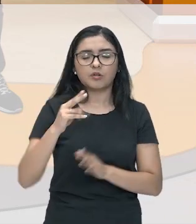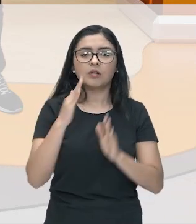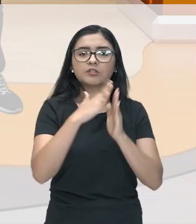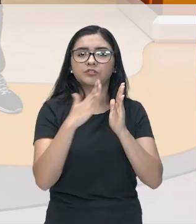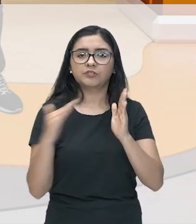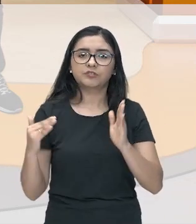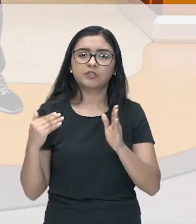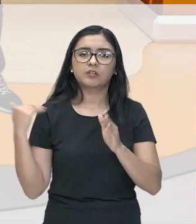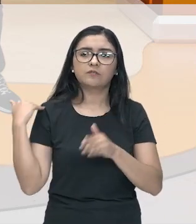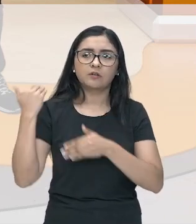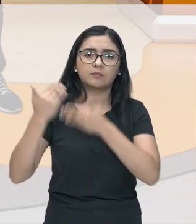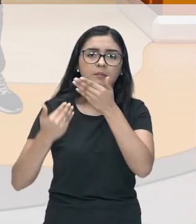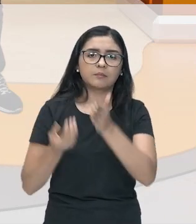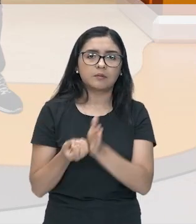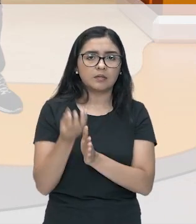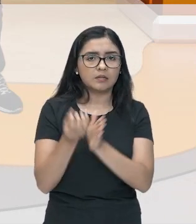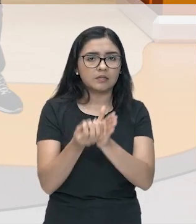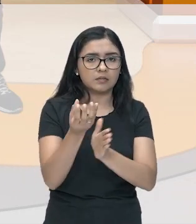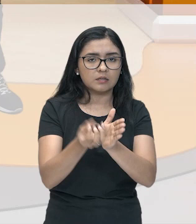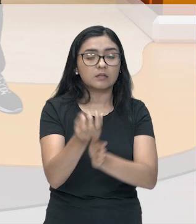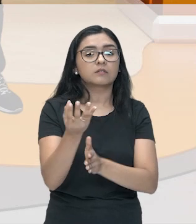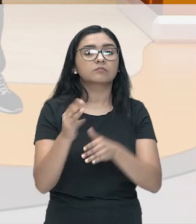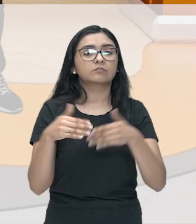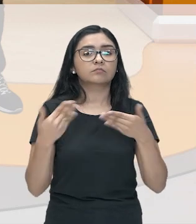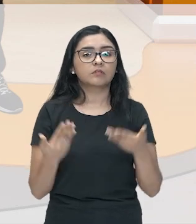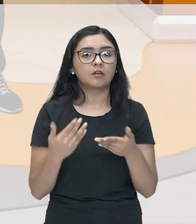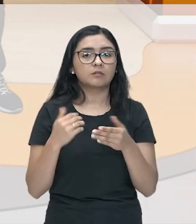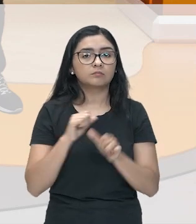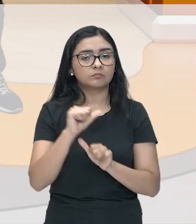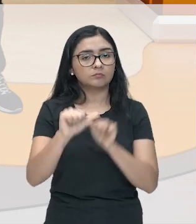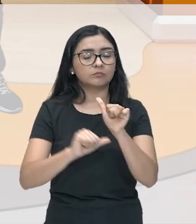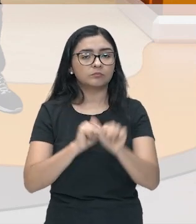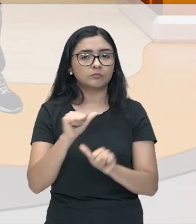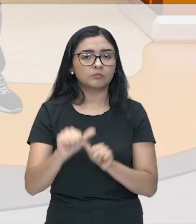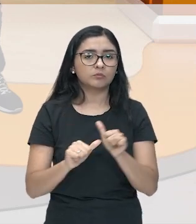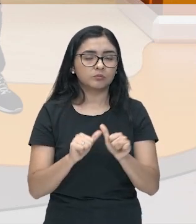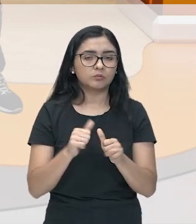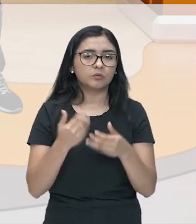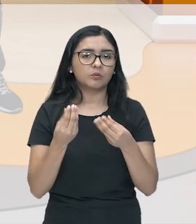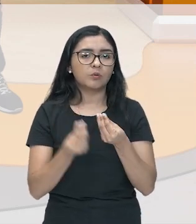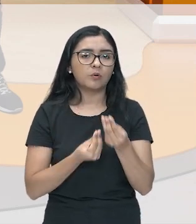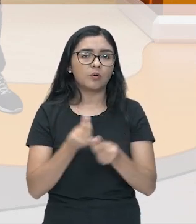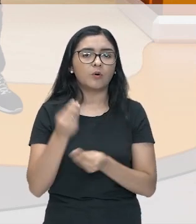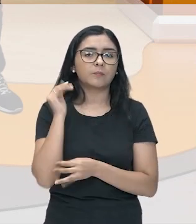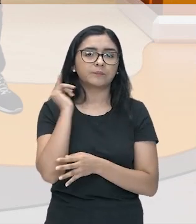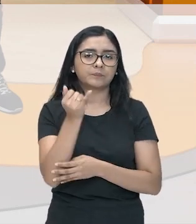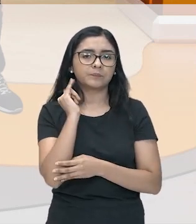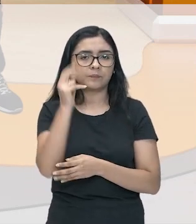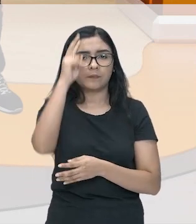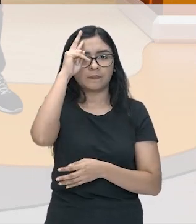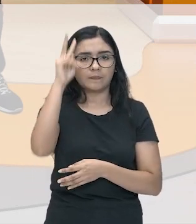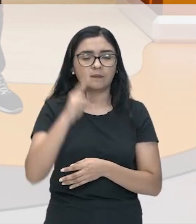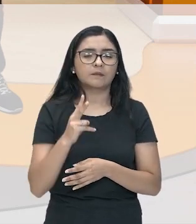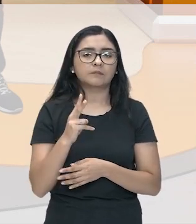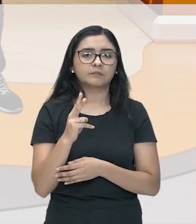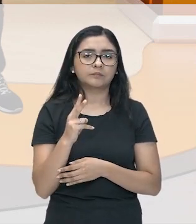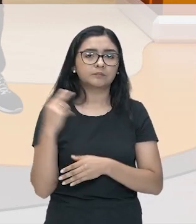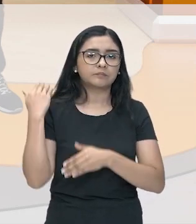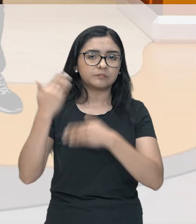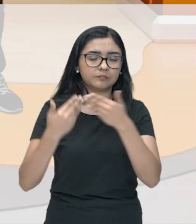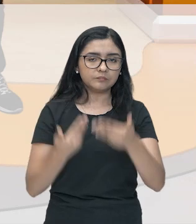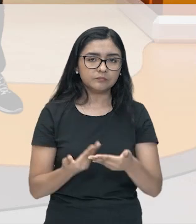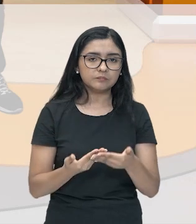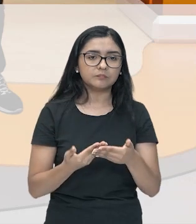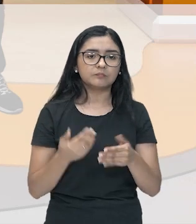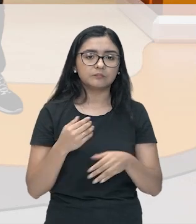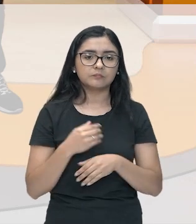surgiram naquele tempo moldou o jeito como contamos e apreciamos histórias ao longo dos anos. Nós